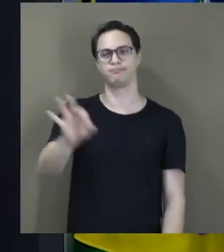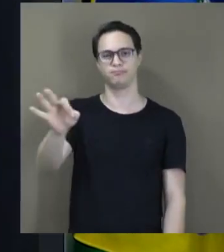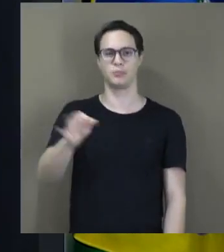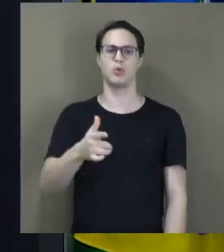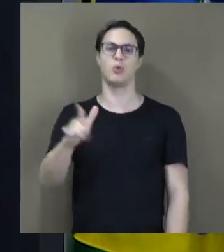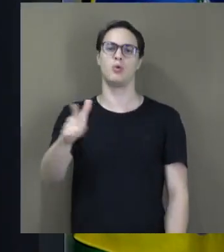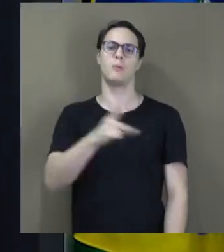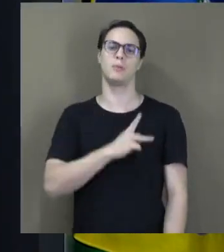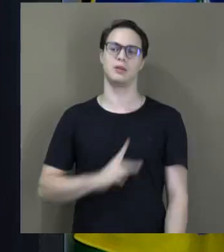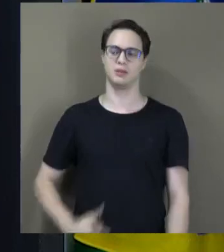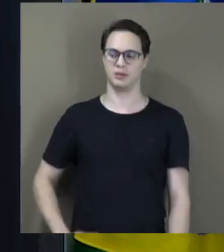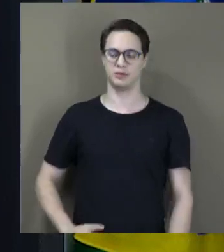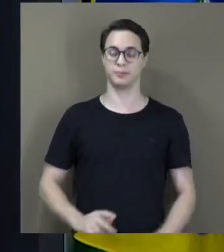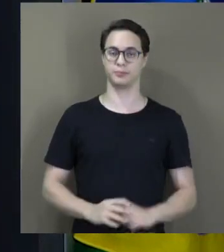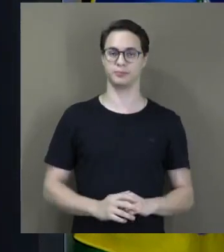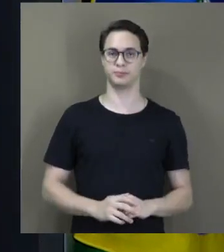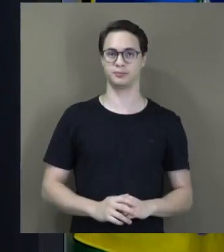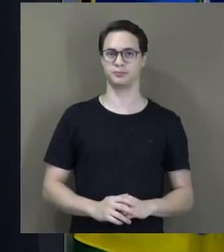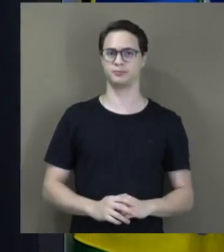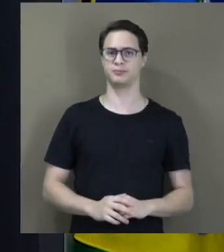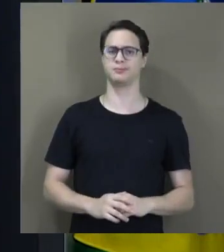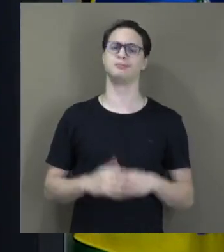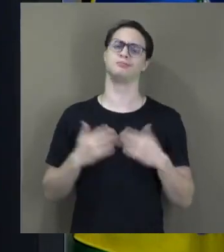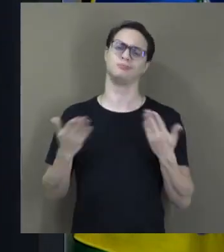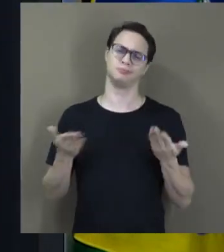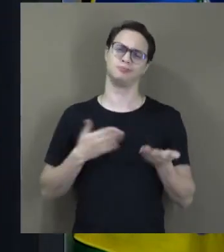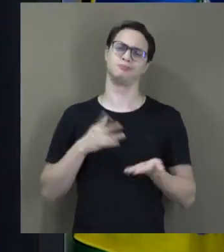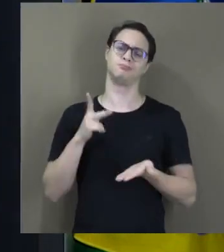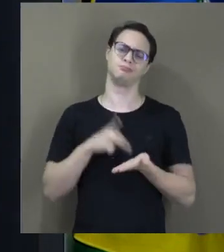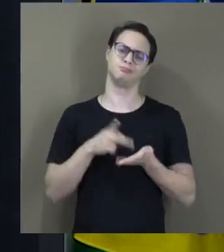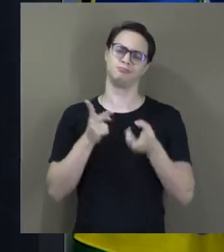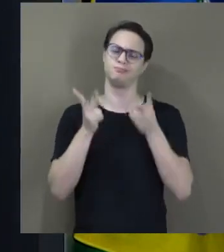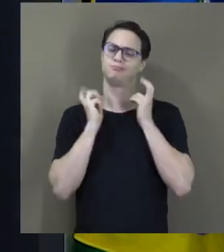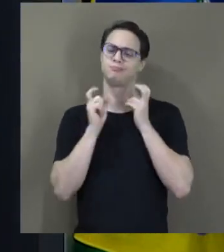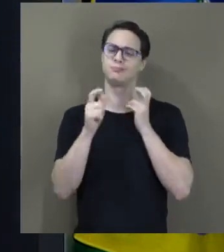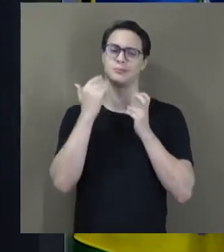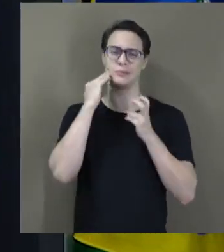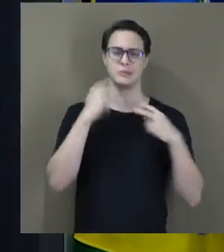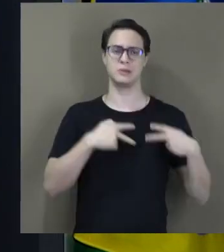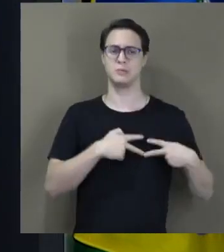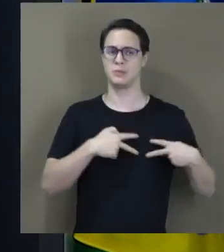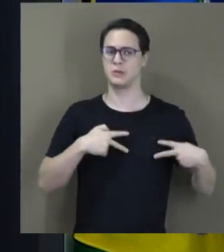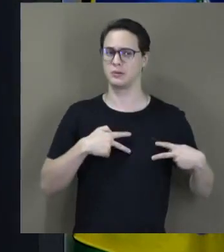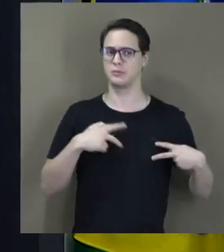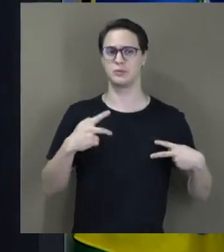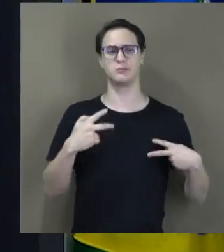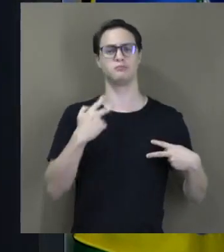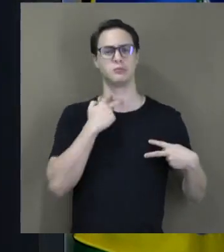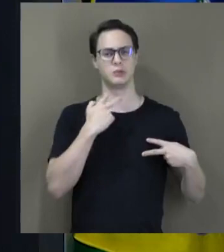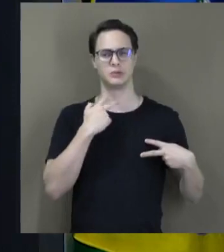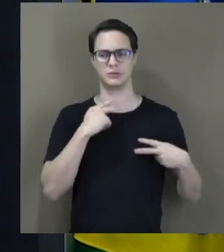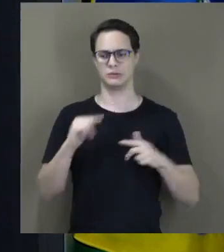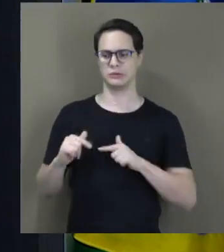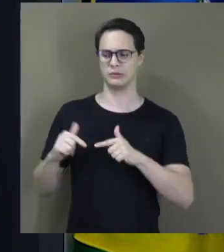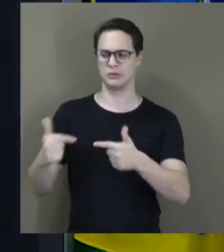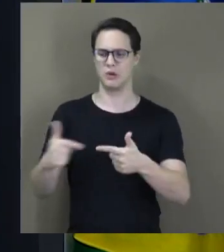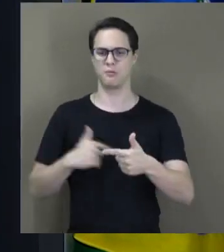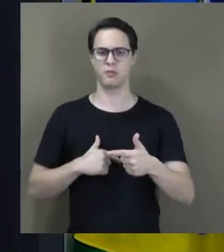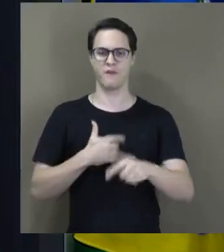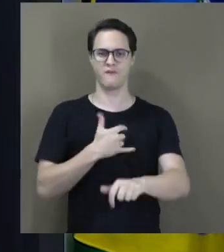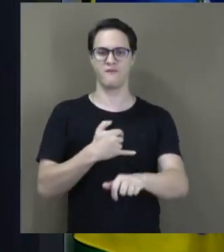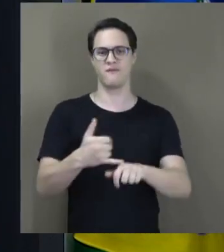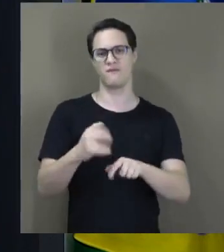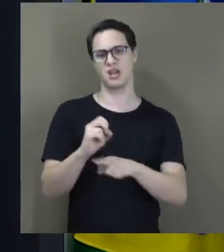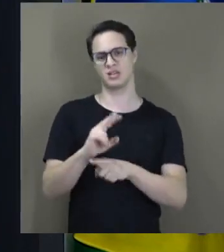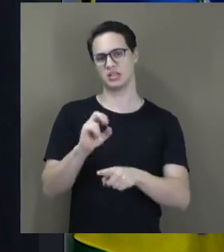presidencial. Na realidade, eu entendo que a Petrobras não deveria atuar como produtor de fertilizantes,